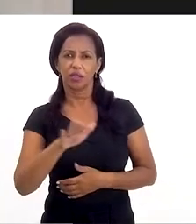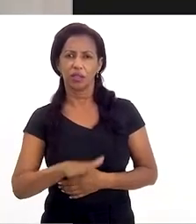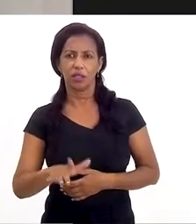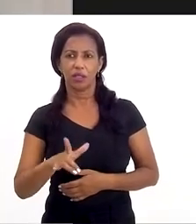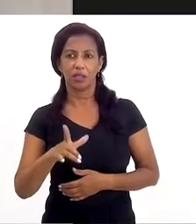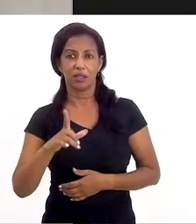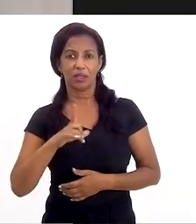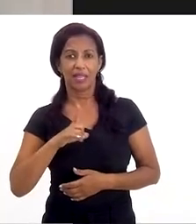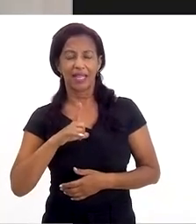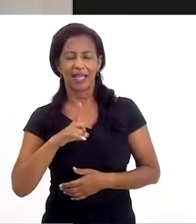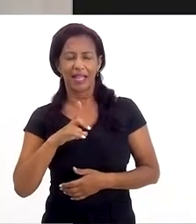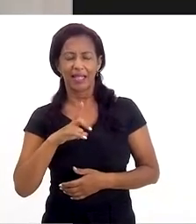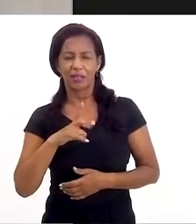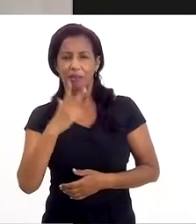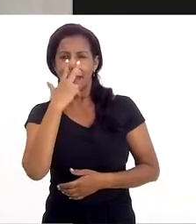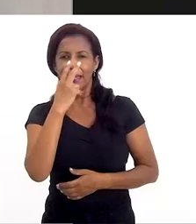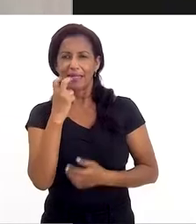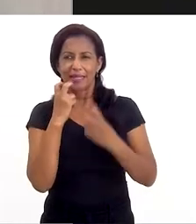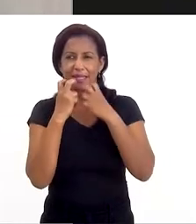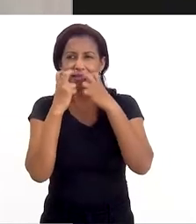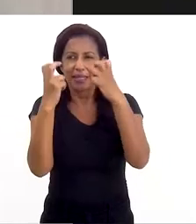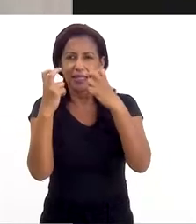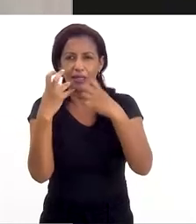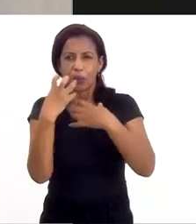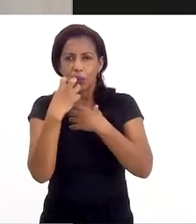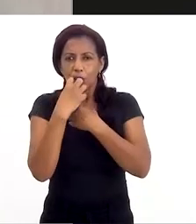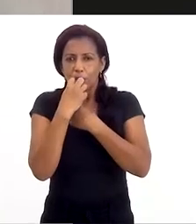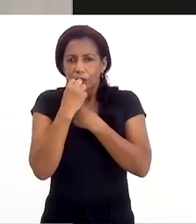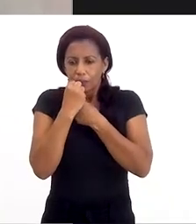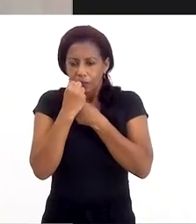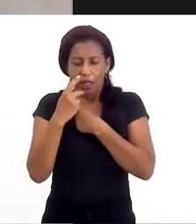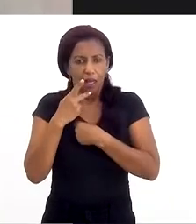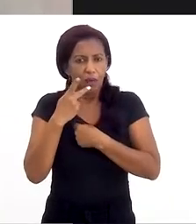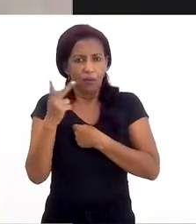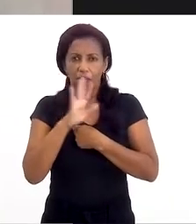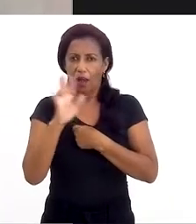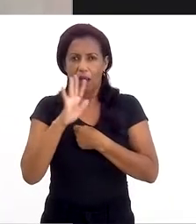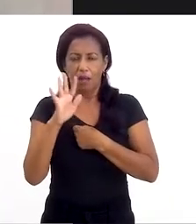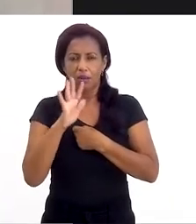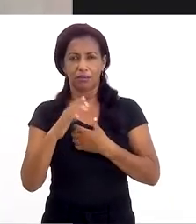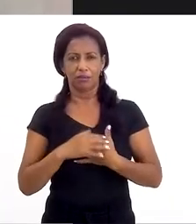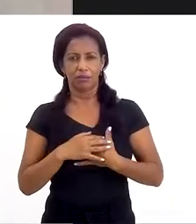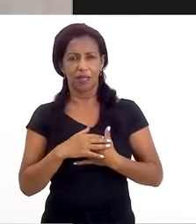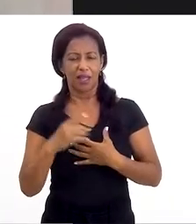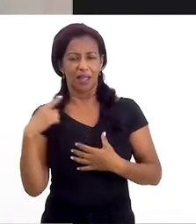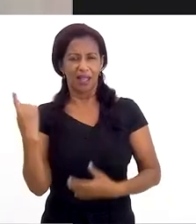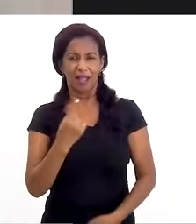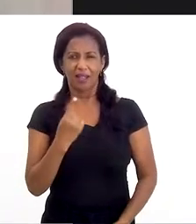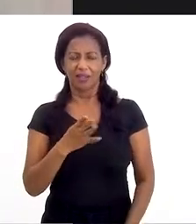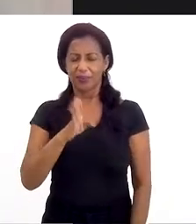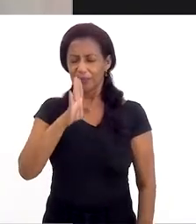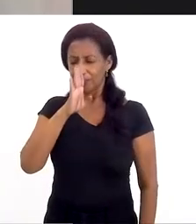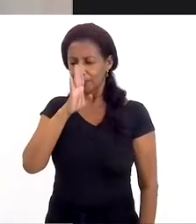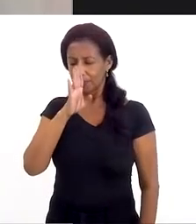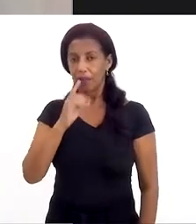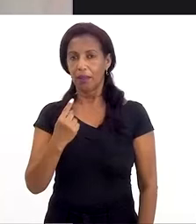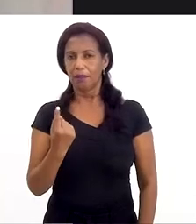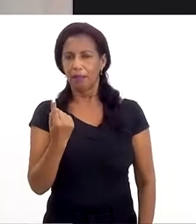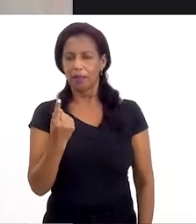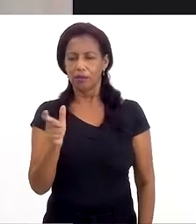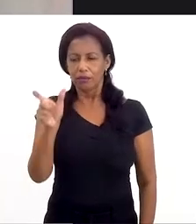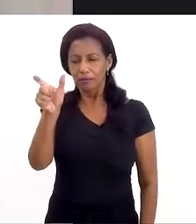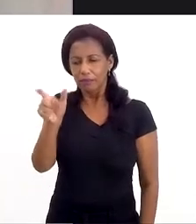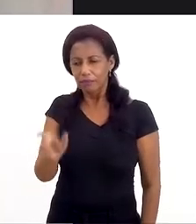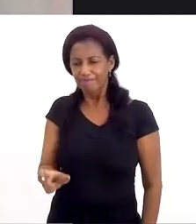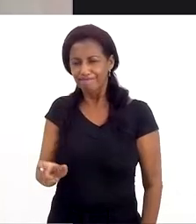crianças, elas têm gritos silenciosos, né, porque elas muitas vezes não falam, né, elas estão ali caladinhas, mas o